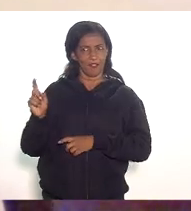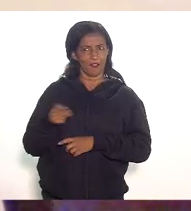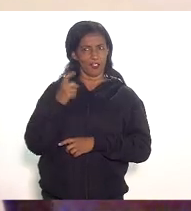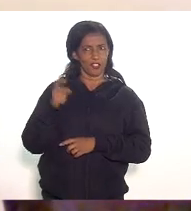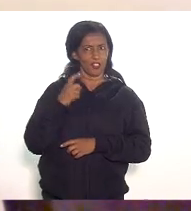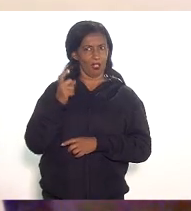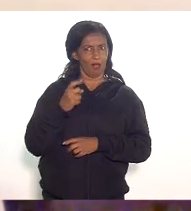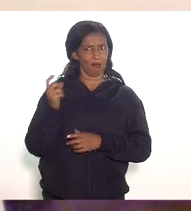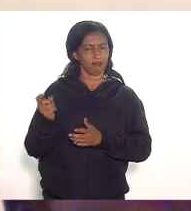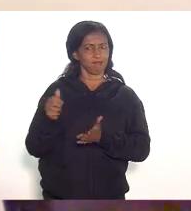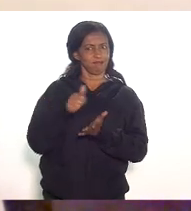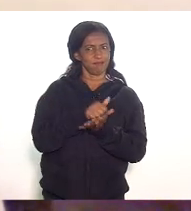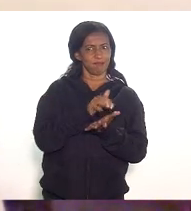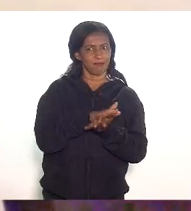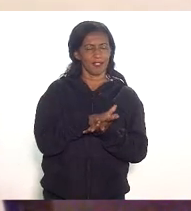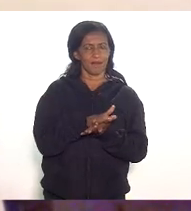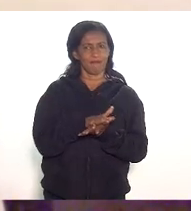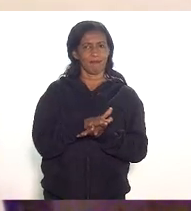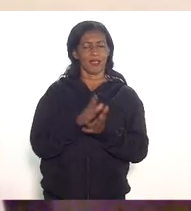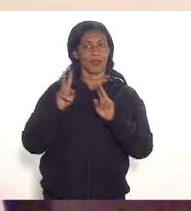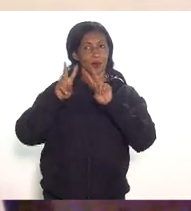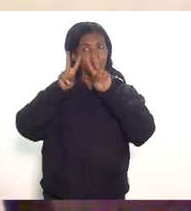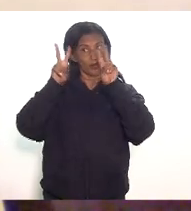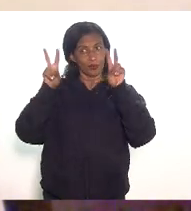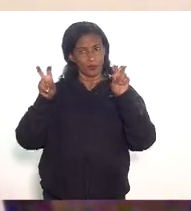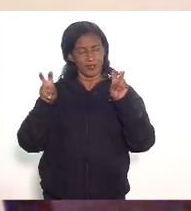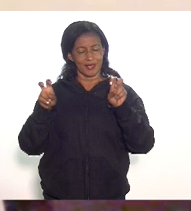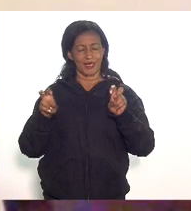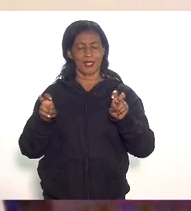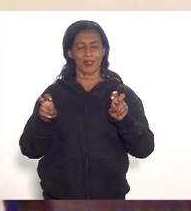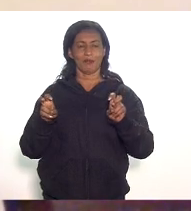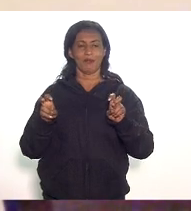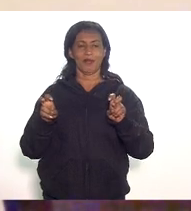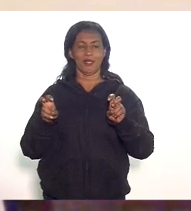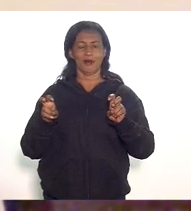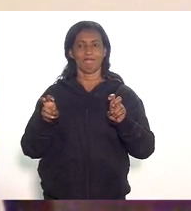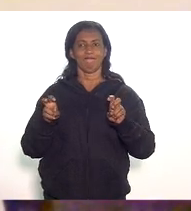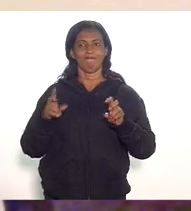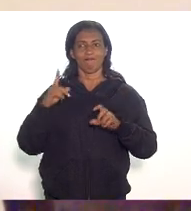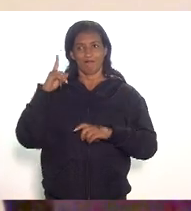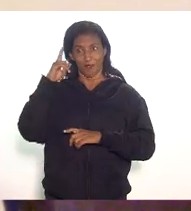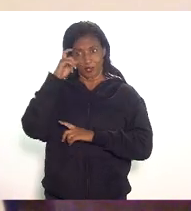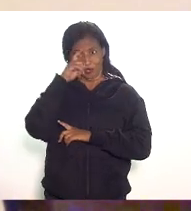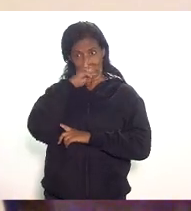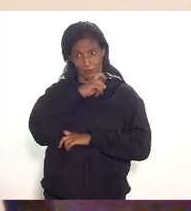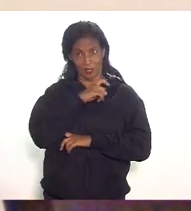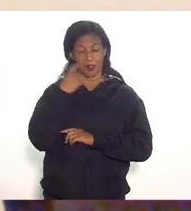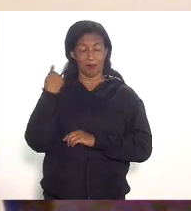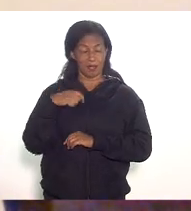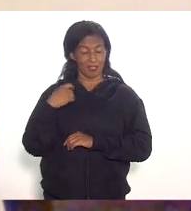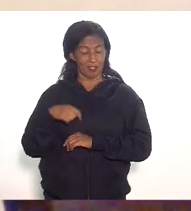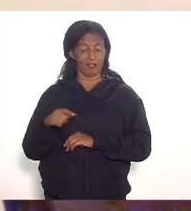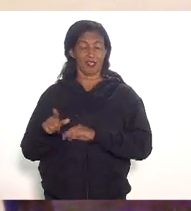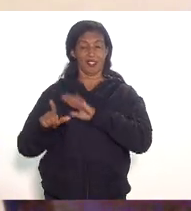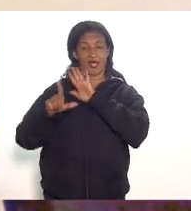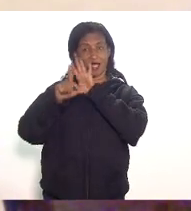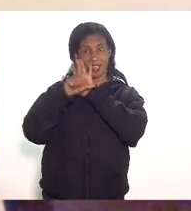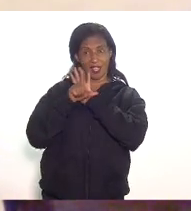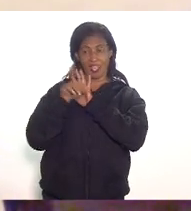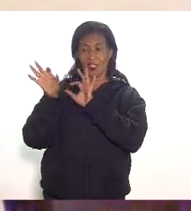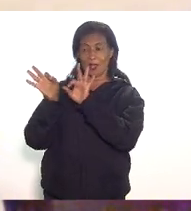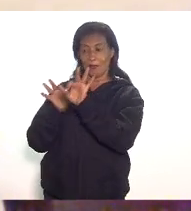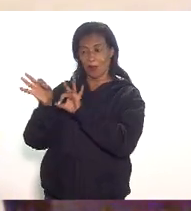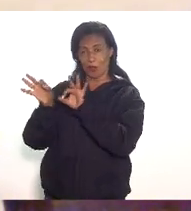sempre um tema muito sensível e essa iniciativa acho que deveria ser tomada em todas as leis e projetos que falam sobre esse